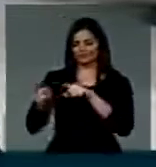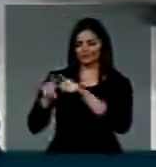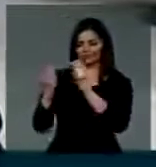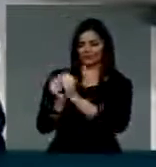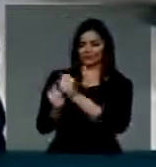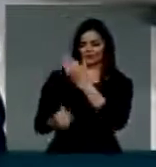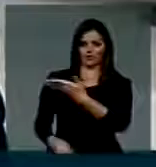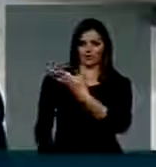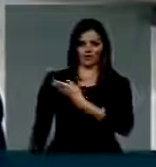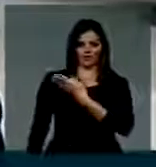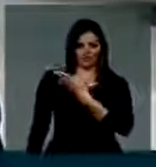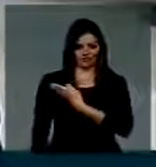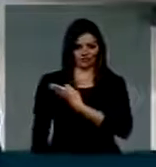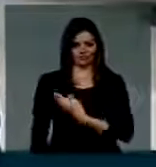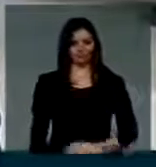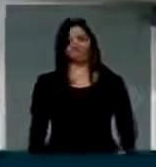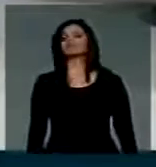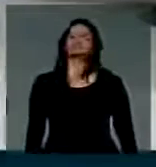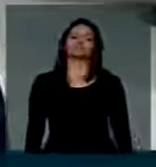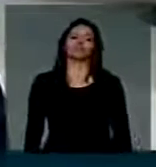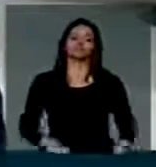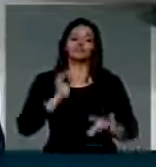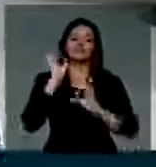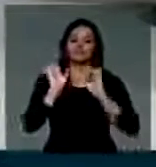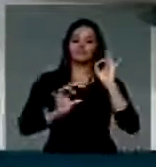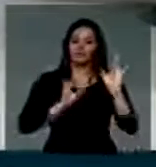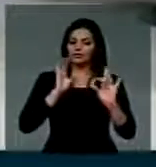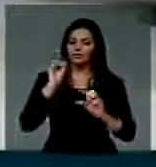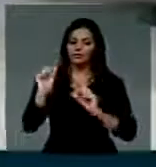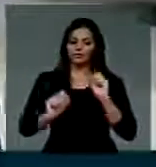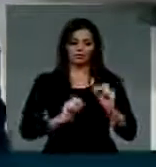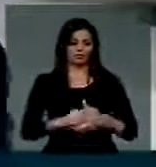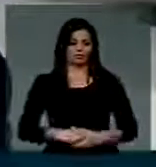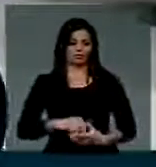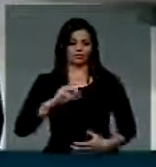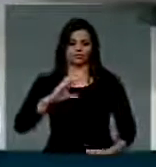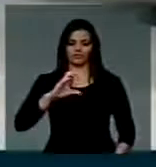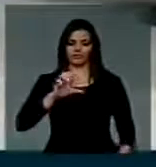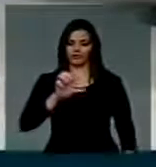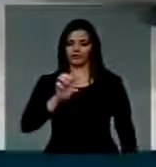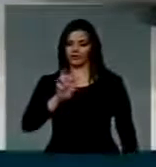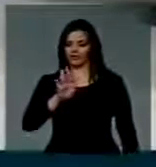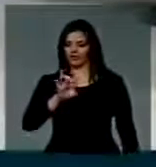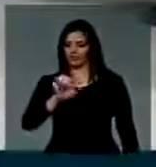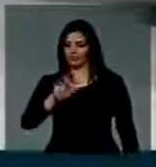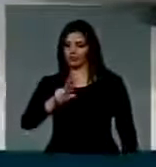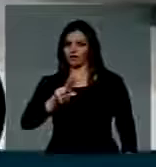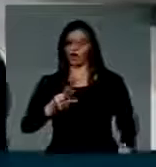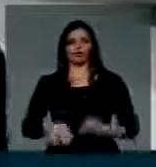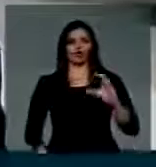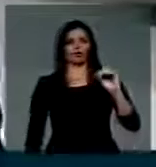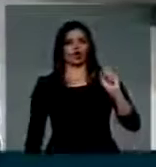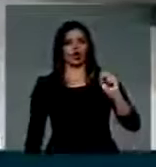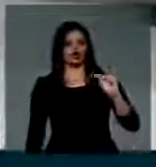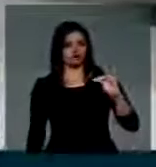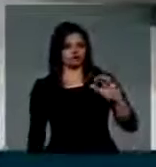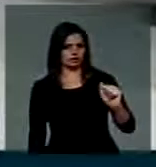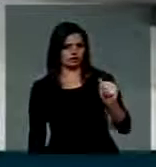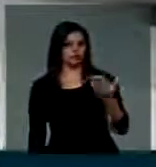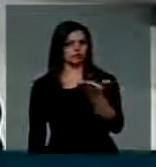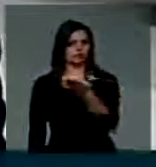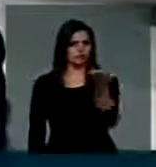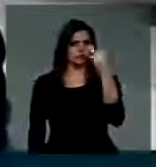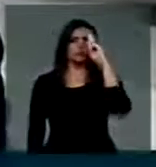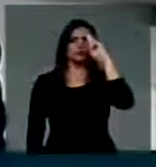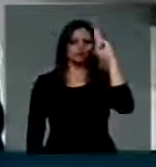colegas. Em especial, está aqui o Kleber Verde, que está na tribuna, Costa Ferreira, e